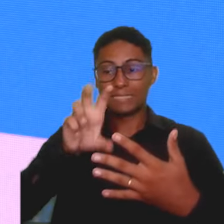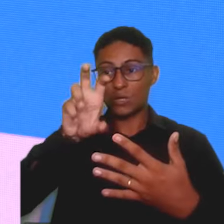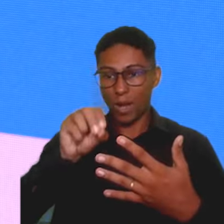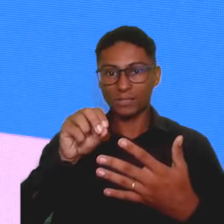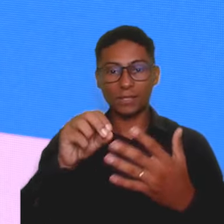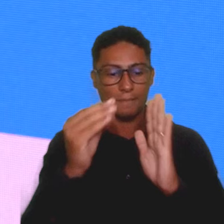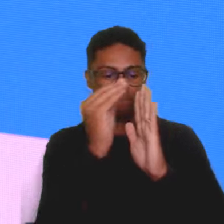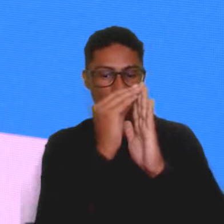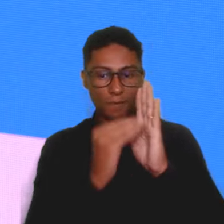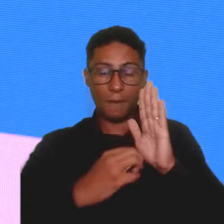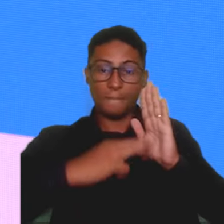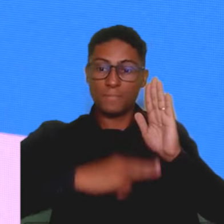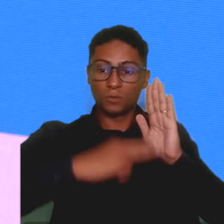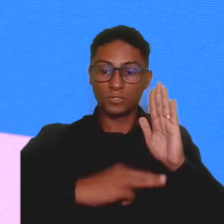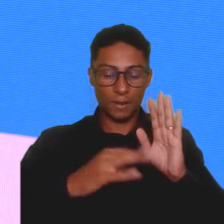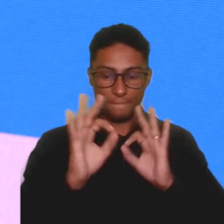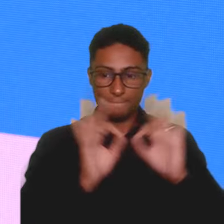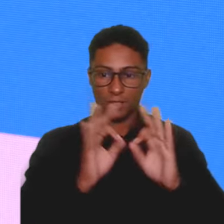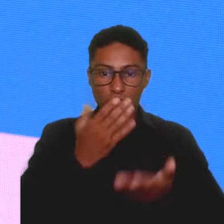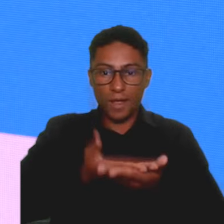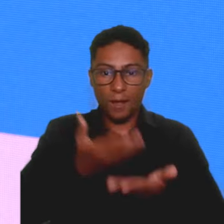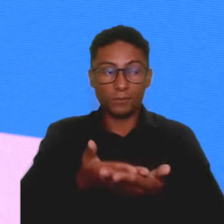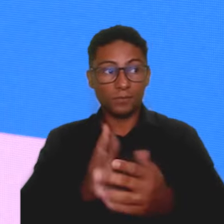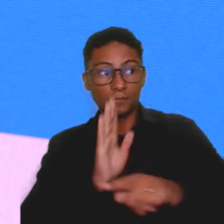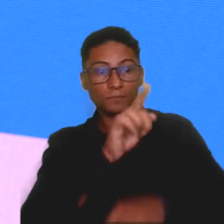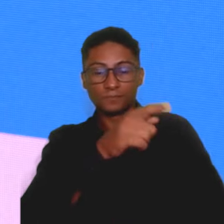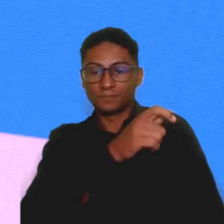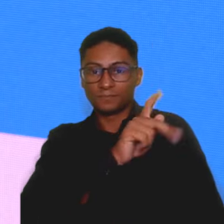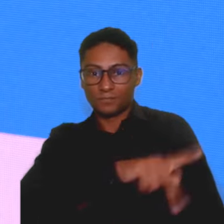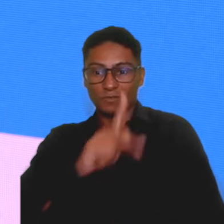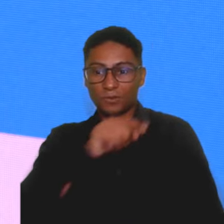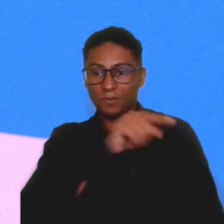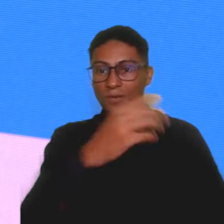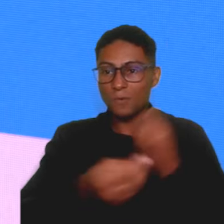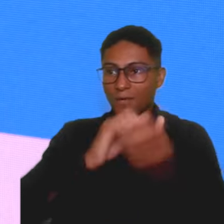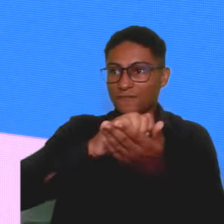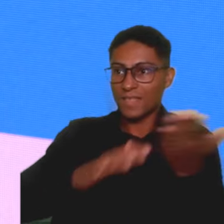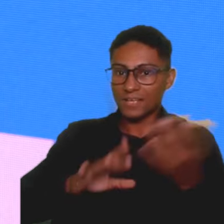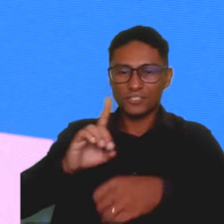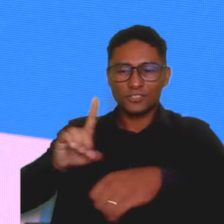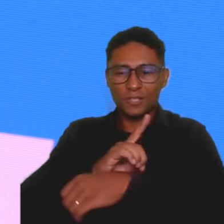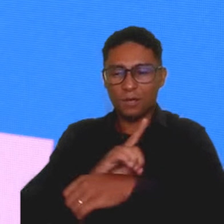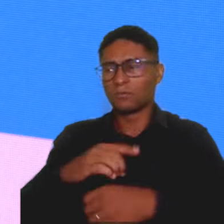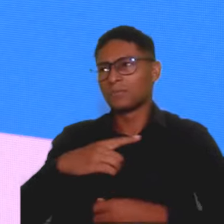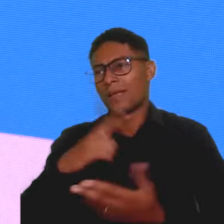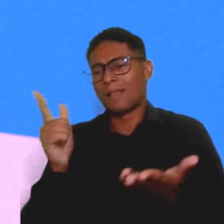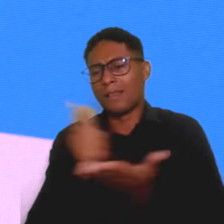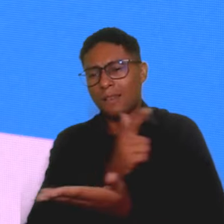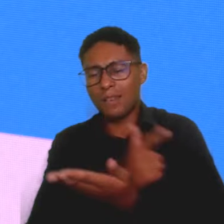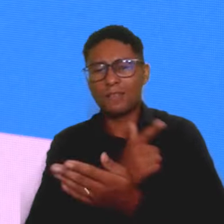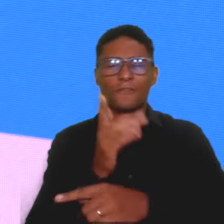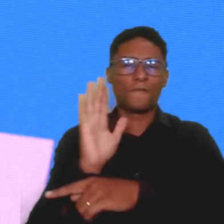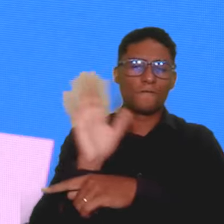desenvolvidos como planos de aulas para auxiliar os professores na aplicação das tarefas digitais. São livros, filmes, curta